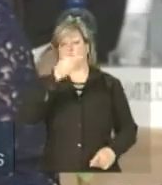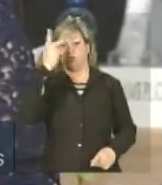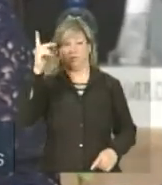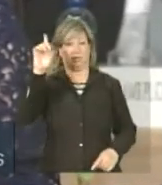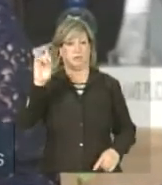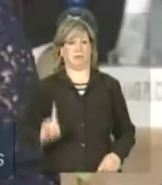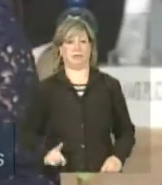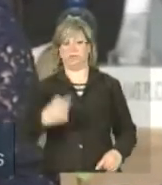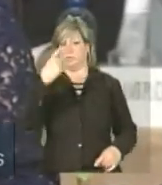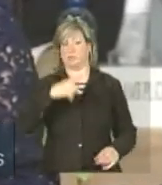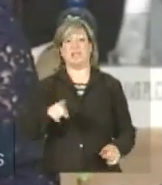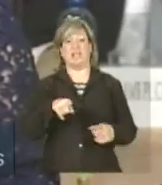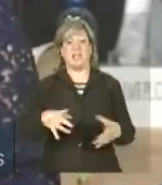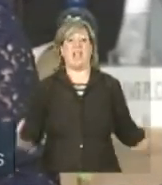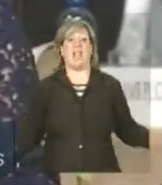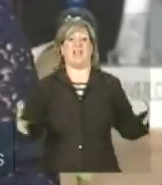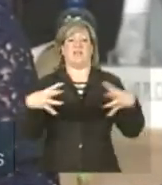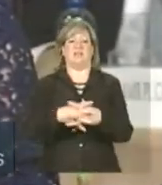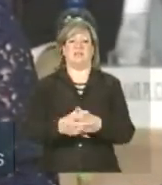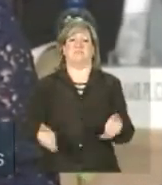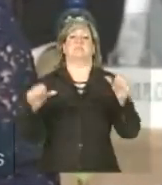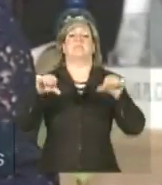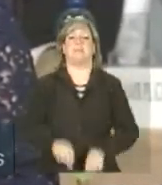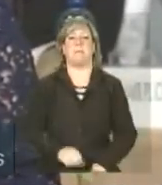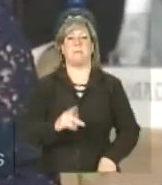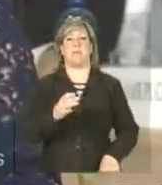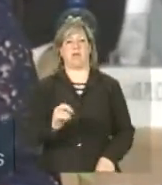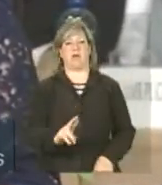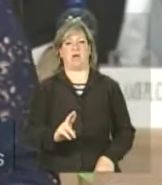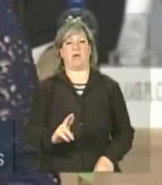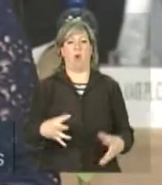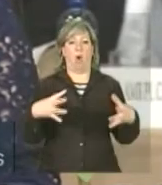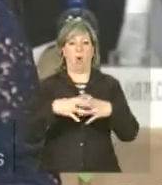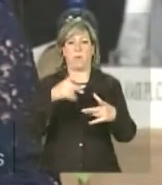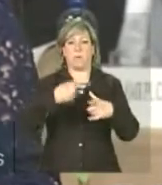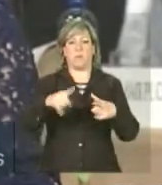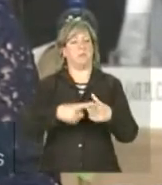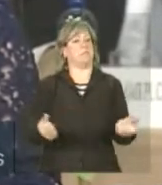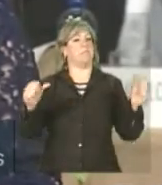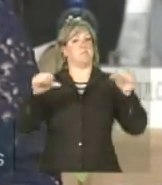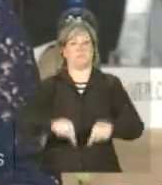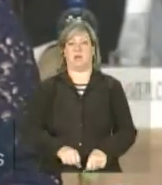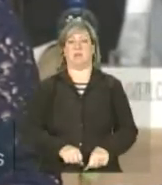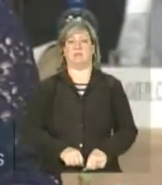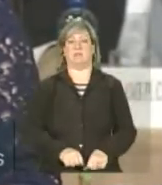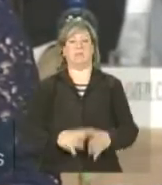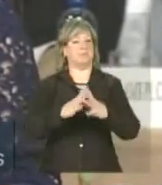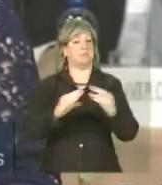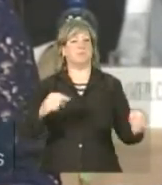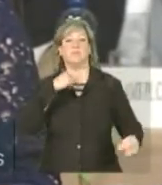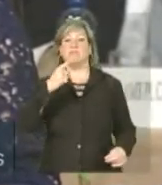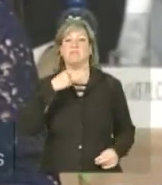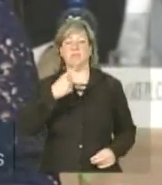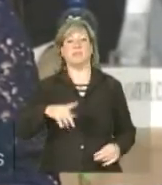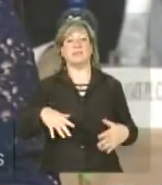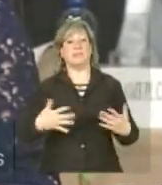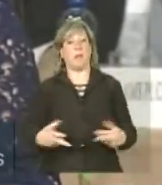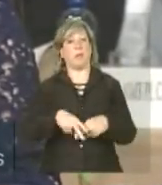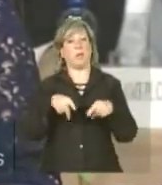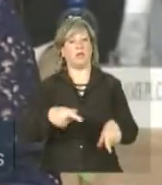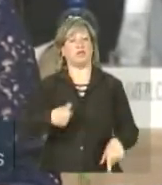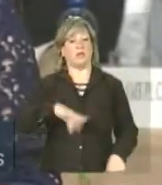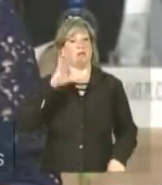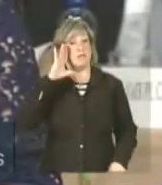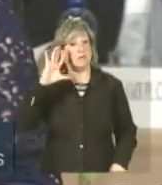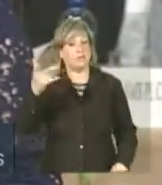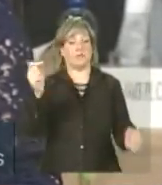agravam conflitos ao invés de resolvê-los. Por esta razão, saudamos a atuação mediadora